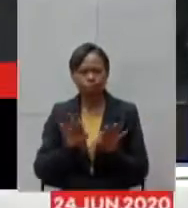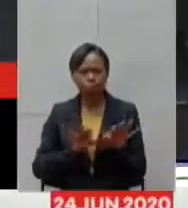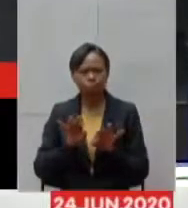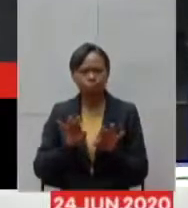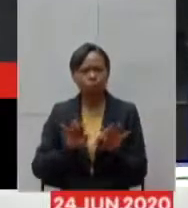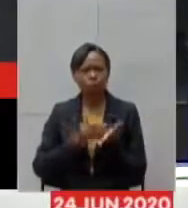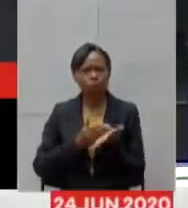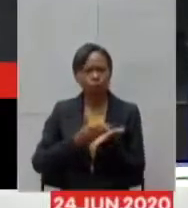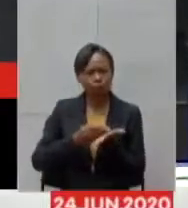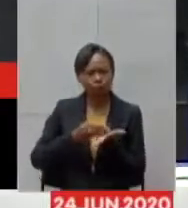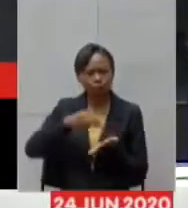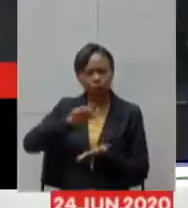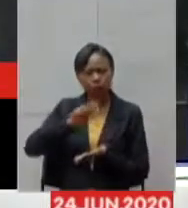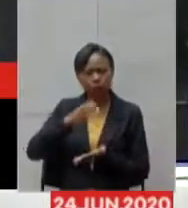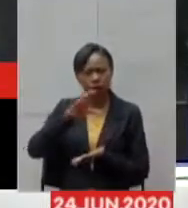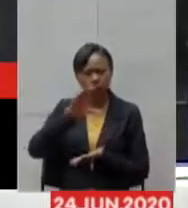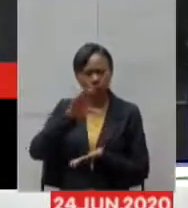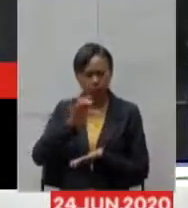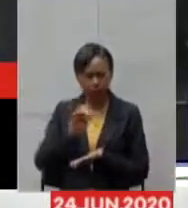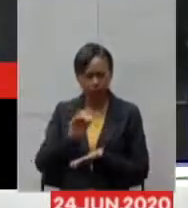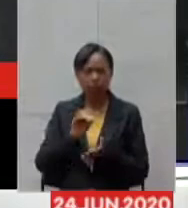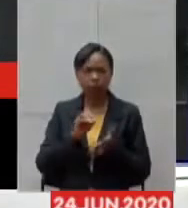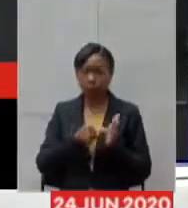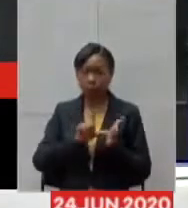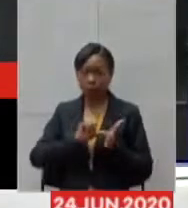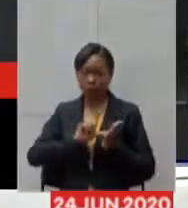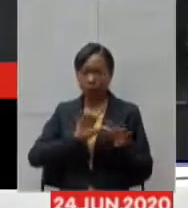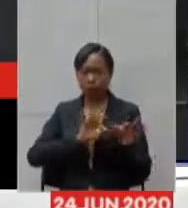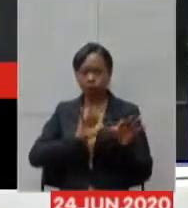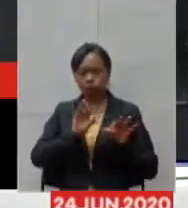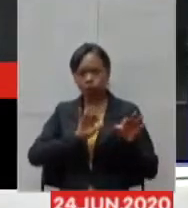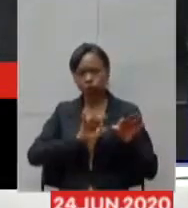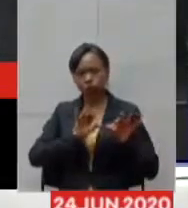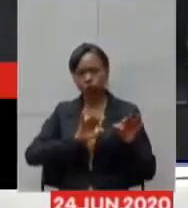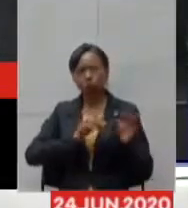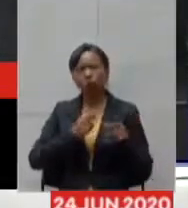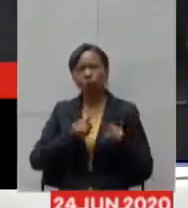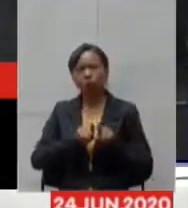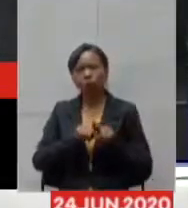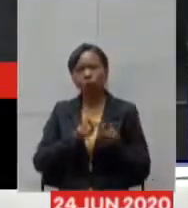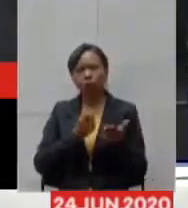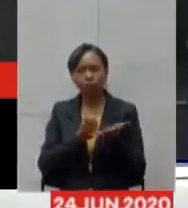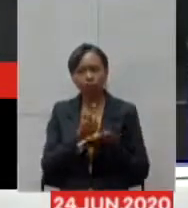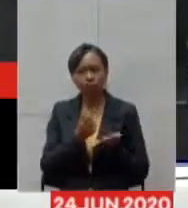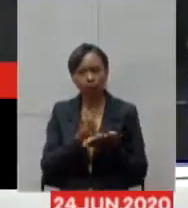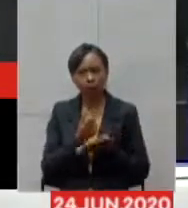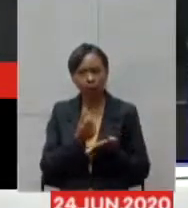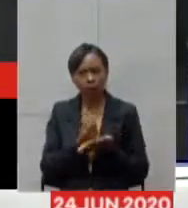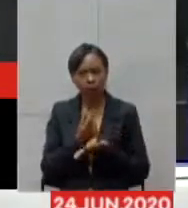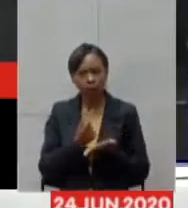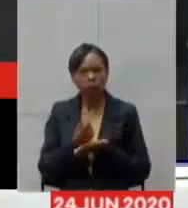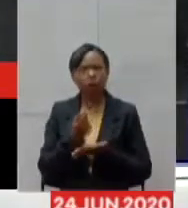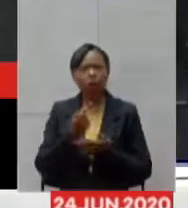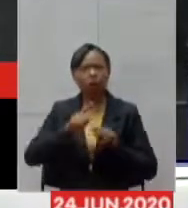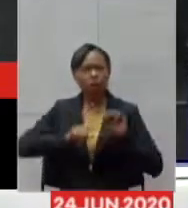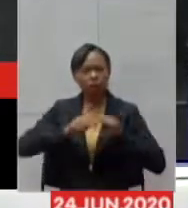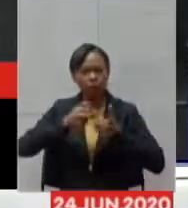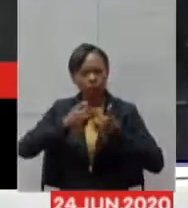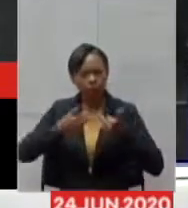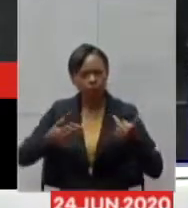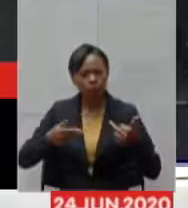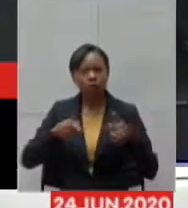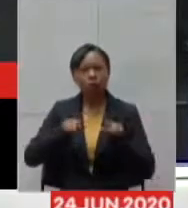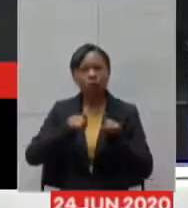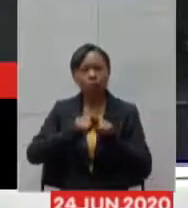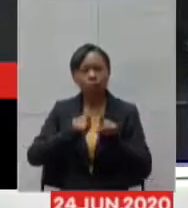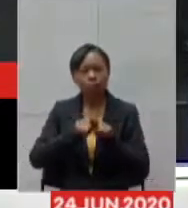março, o que era se preparar? Era principalmente comprar equipamentos de proteção individual e medicamentos. Então, a gente